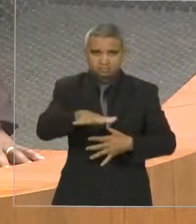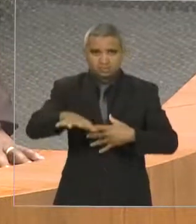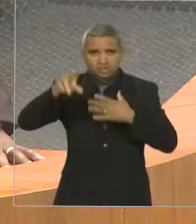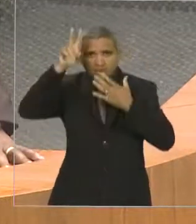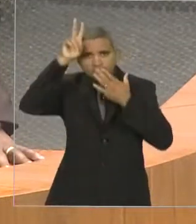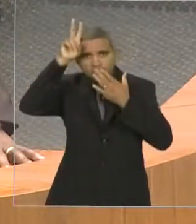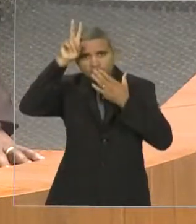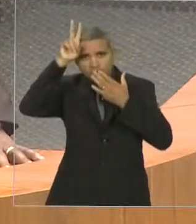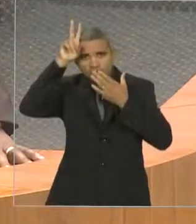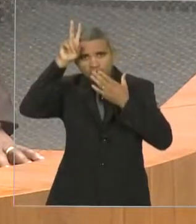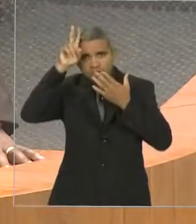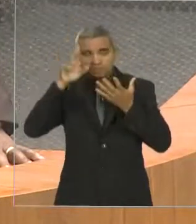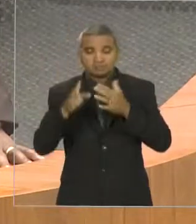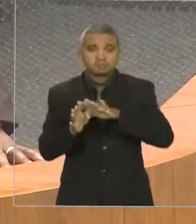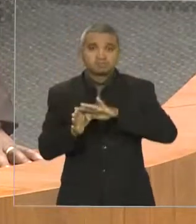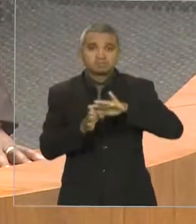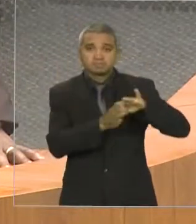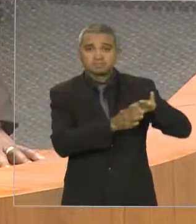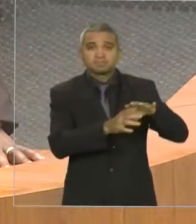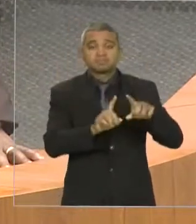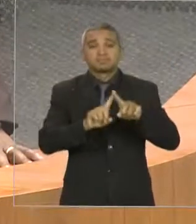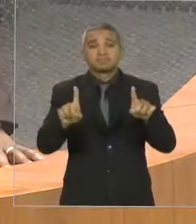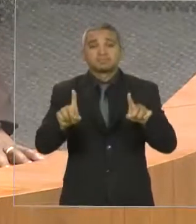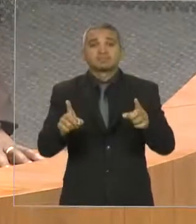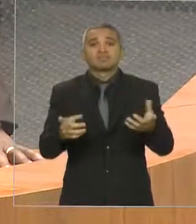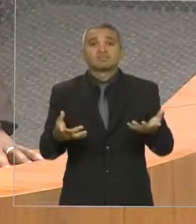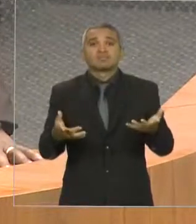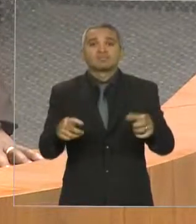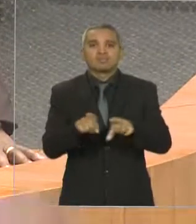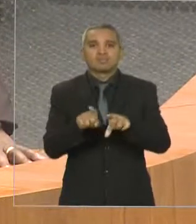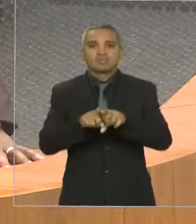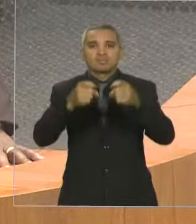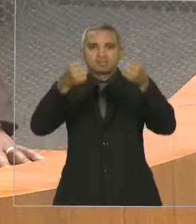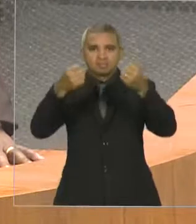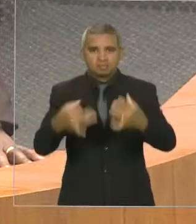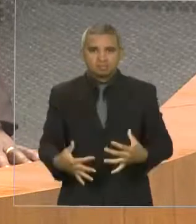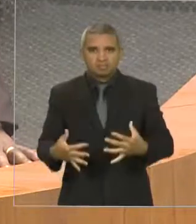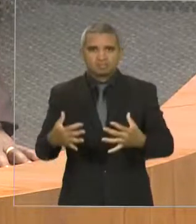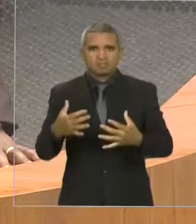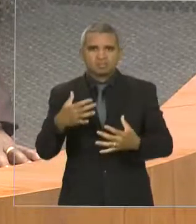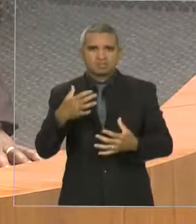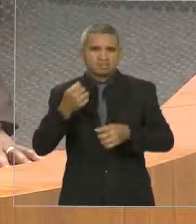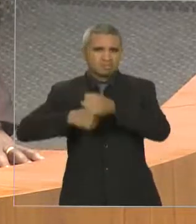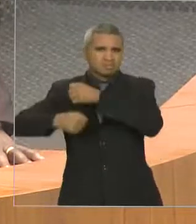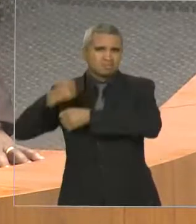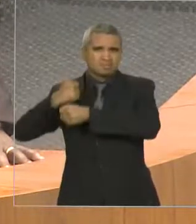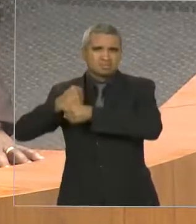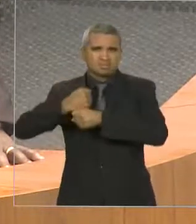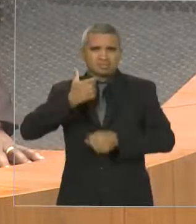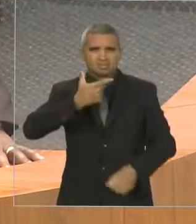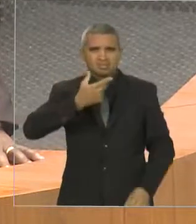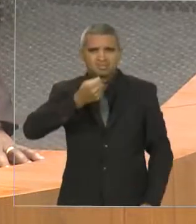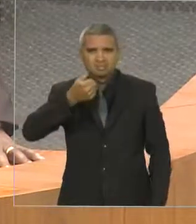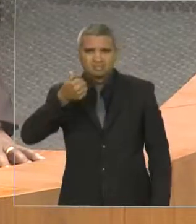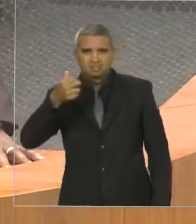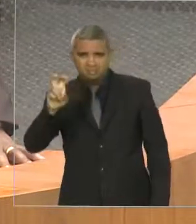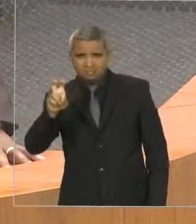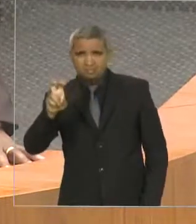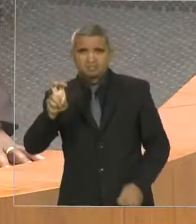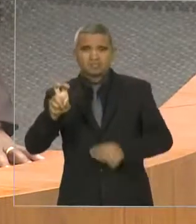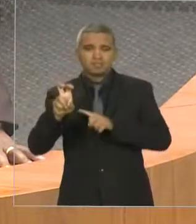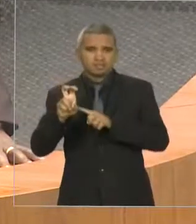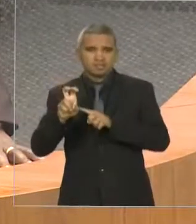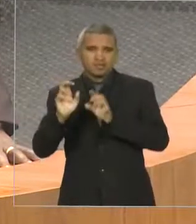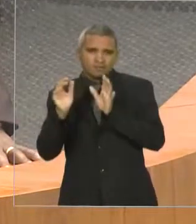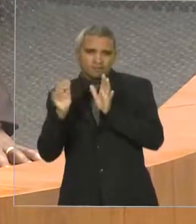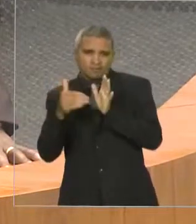final de 2015, é um incêndio criminoso na região Araribóide, onde temos ali a